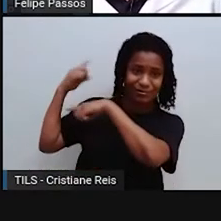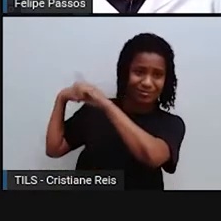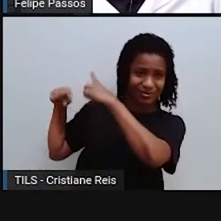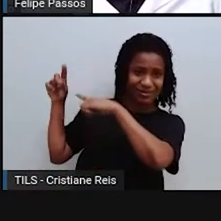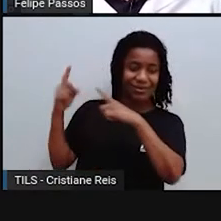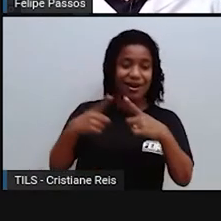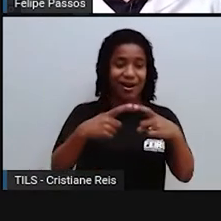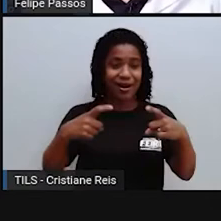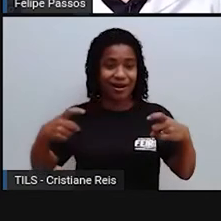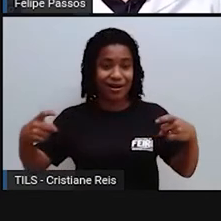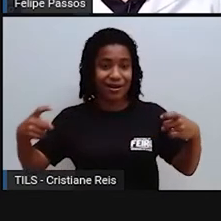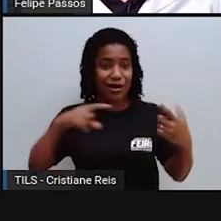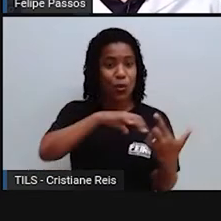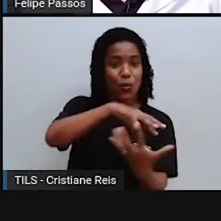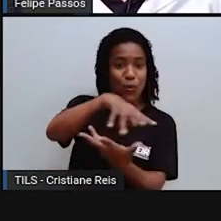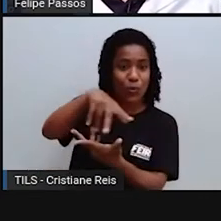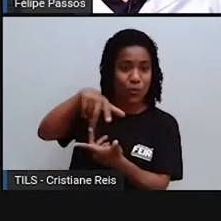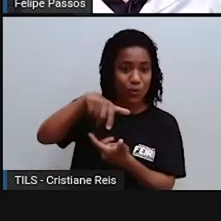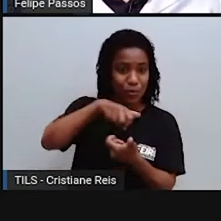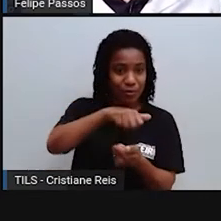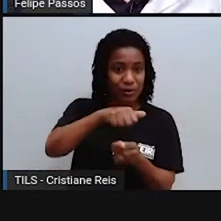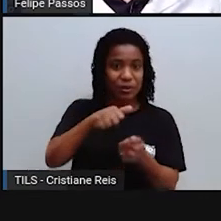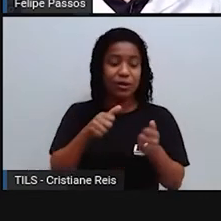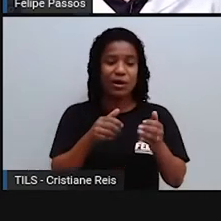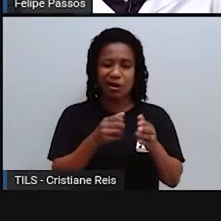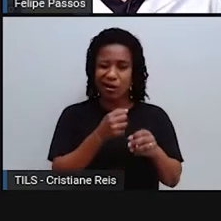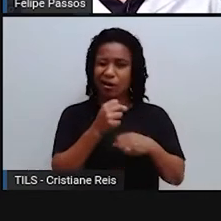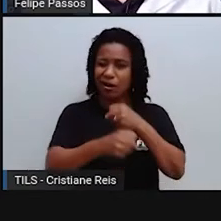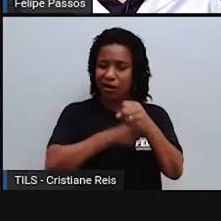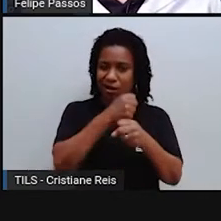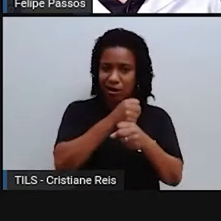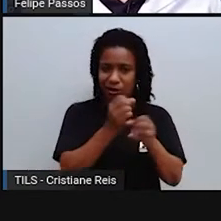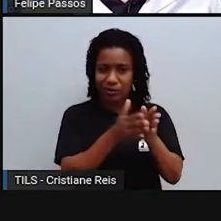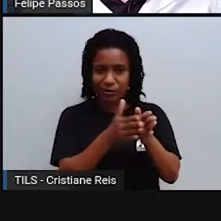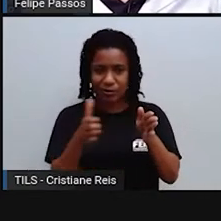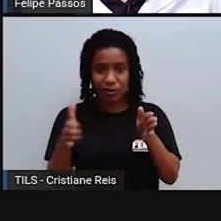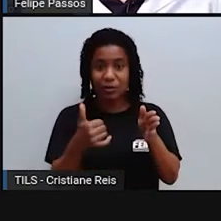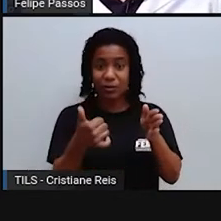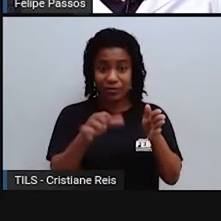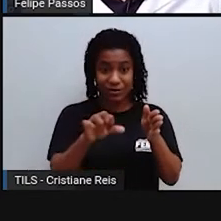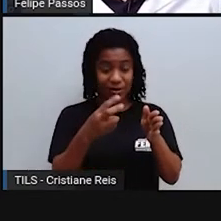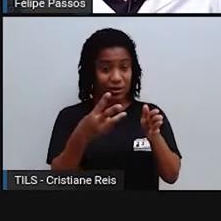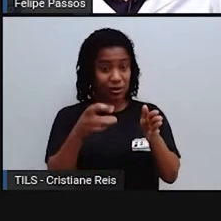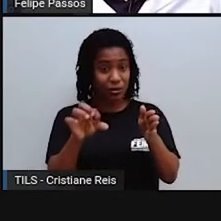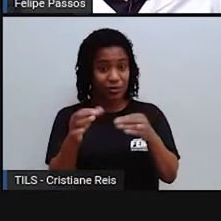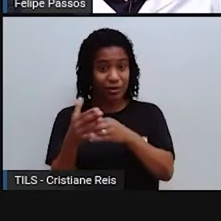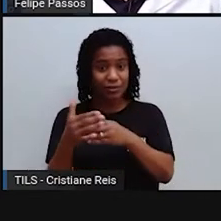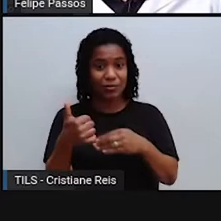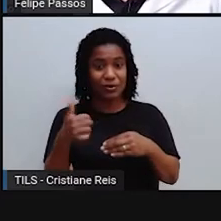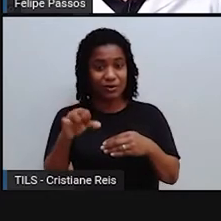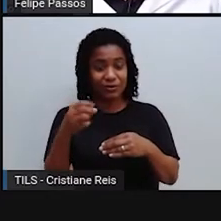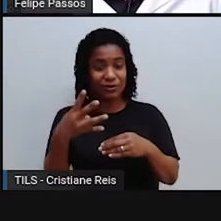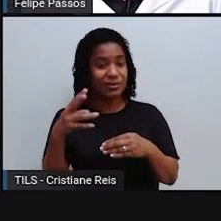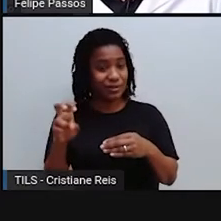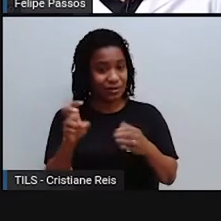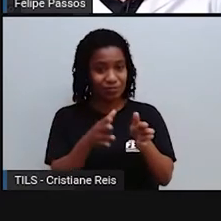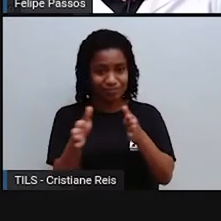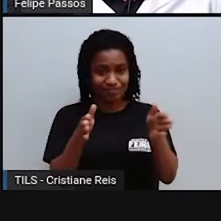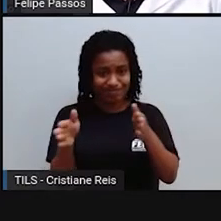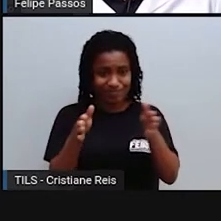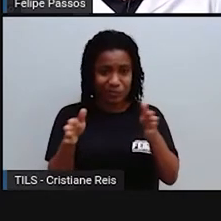uma guerra mundial entre os anos de 1939 e 1945. E essa guerra deixou muitas